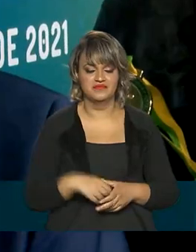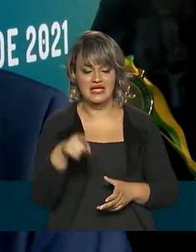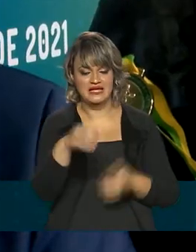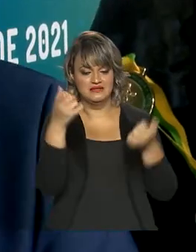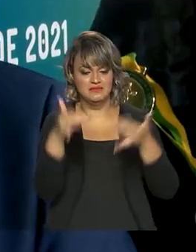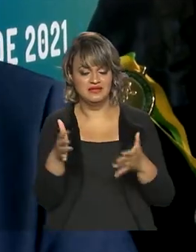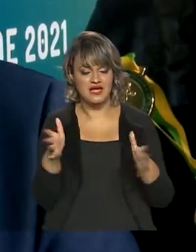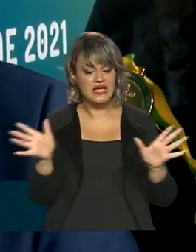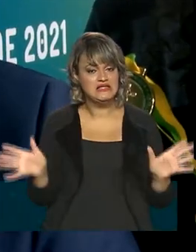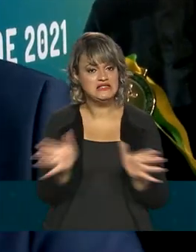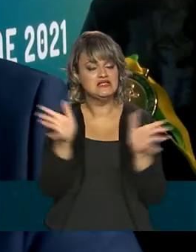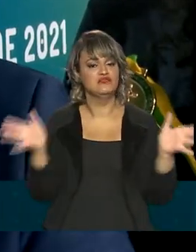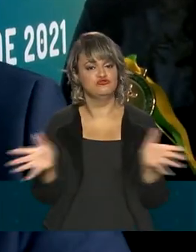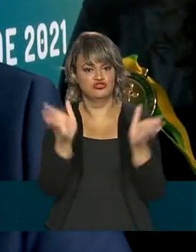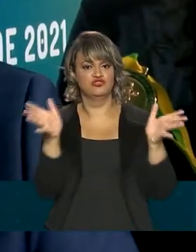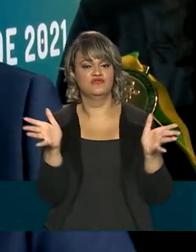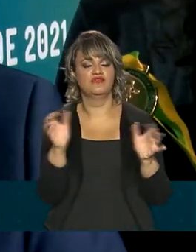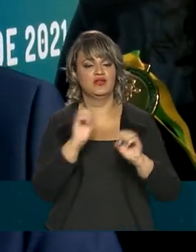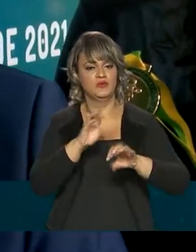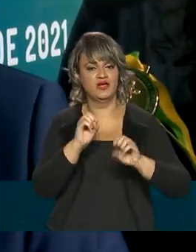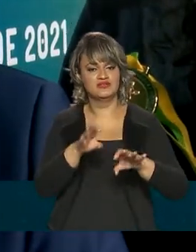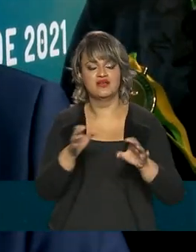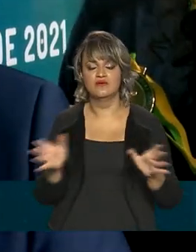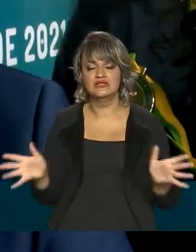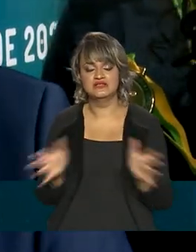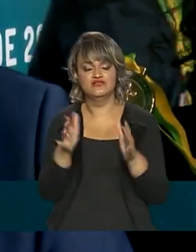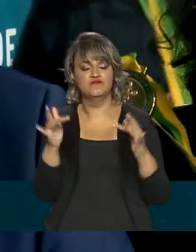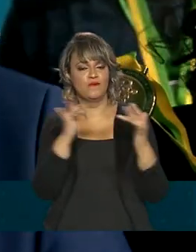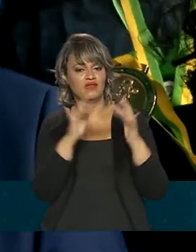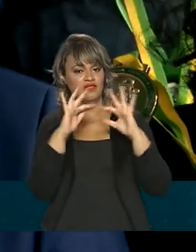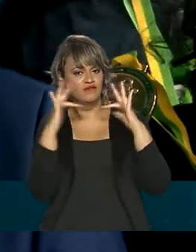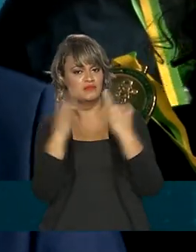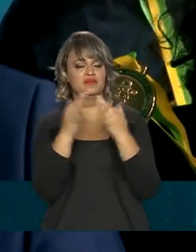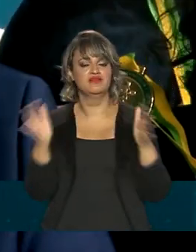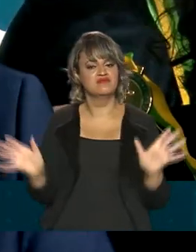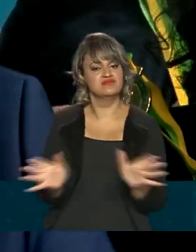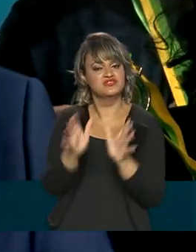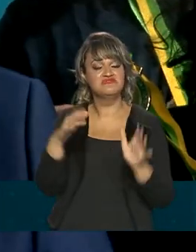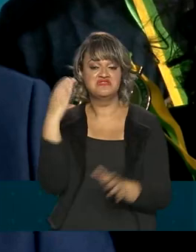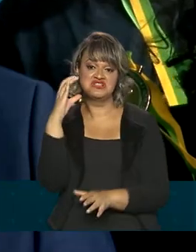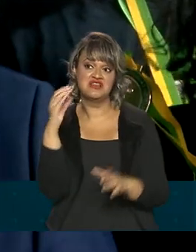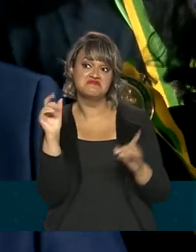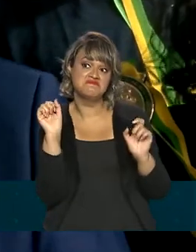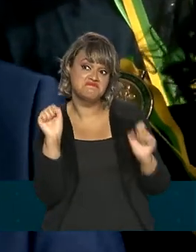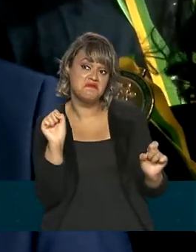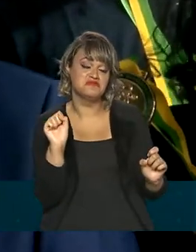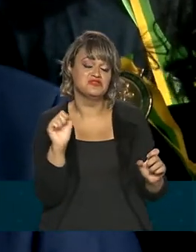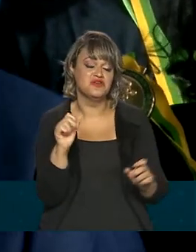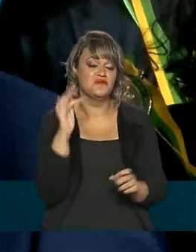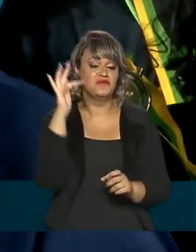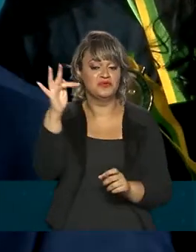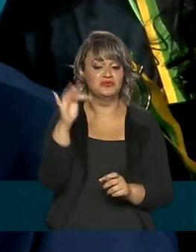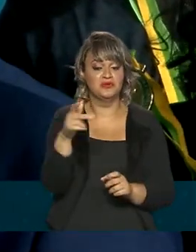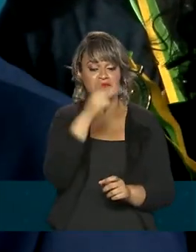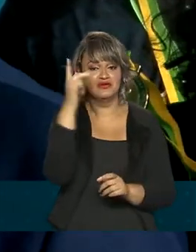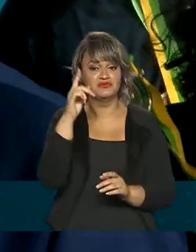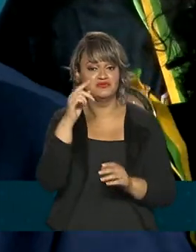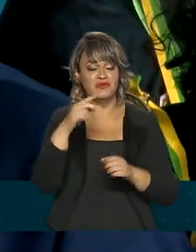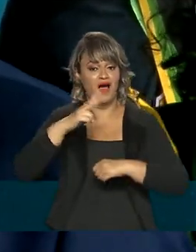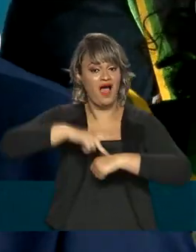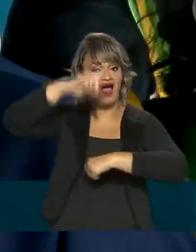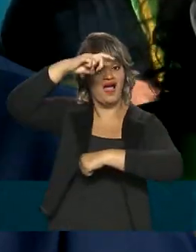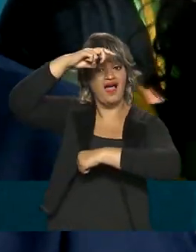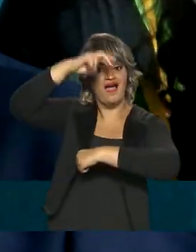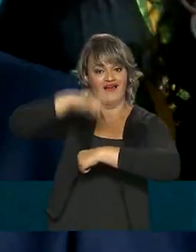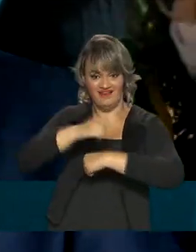Incentiva a educação, incentiva o convívio familiar, incentiva a ciência e quem sabe no meio aqui não vai ter um futuro astronauta. Quem quer ser